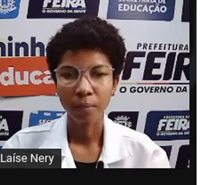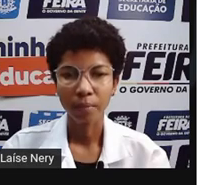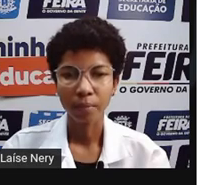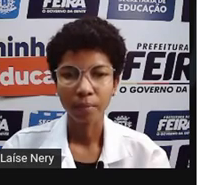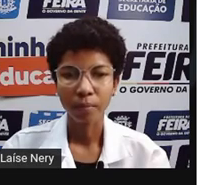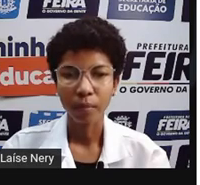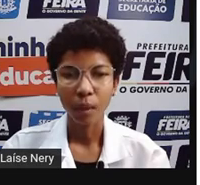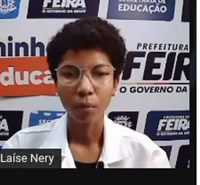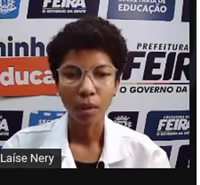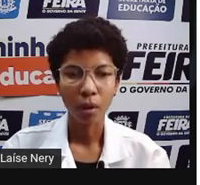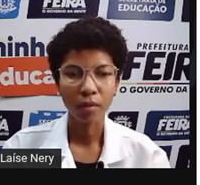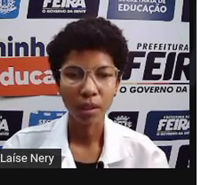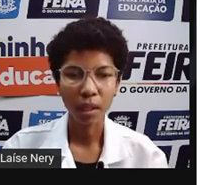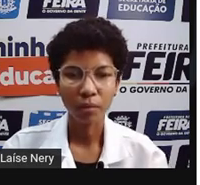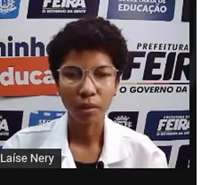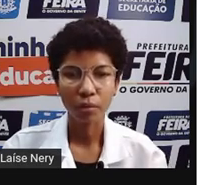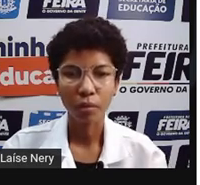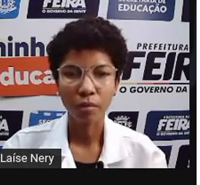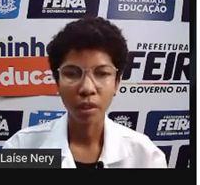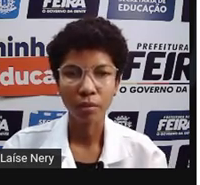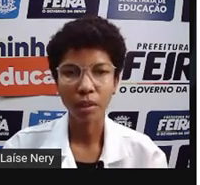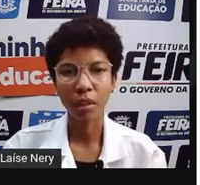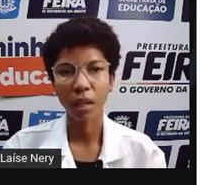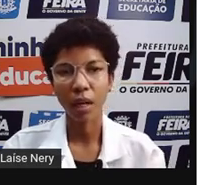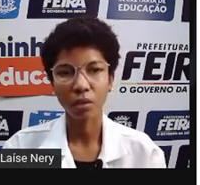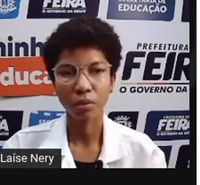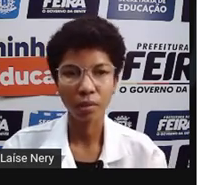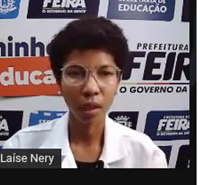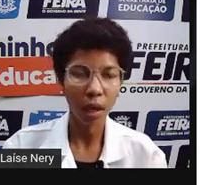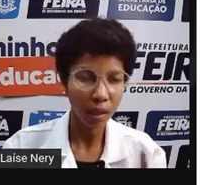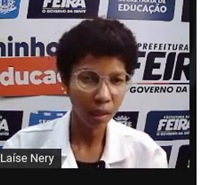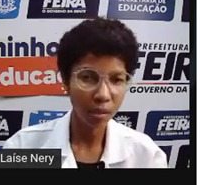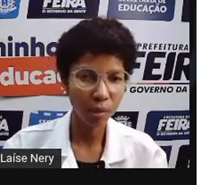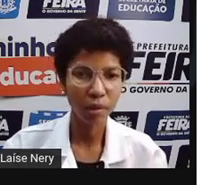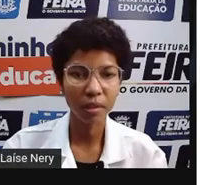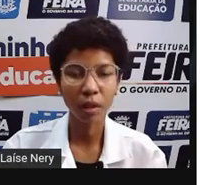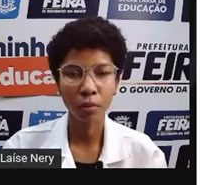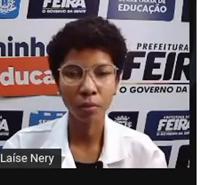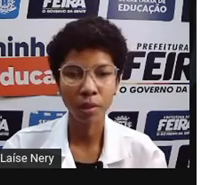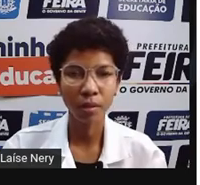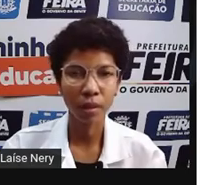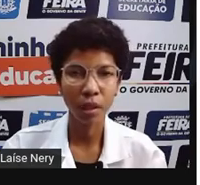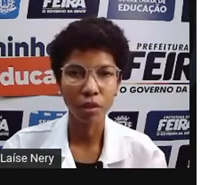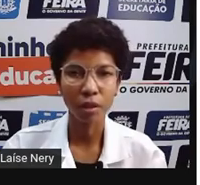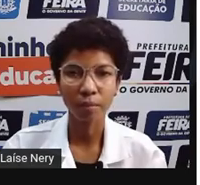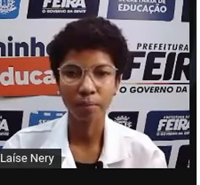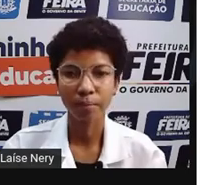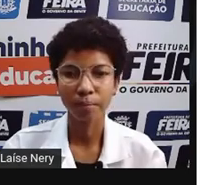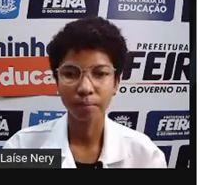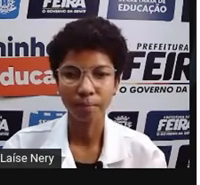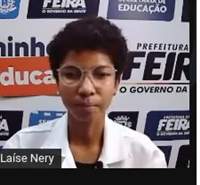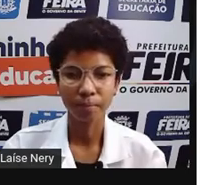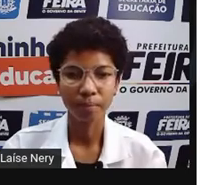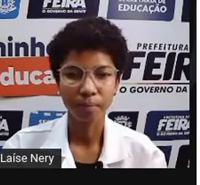é uma nova tarifa do governo que ajuda aquelas pessoas que economizam energia.